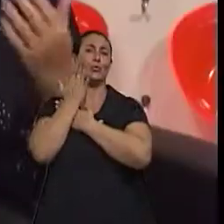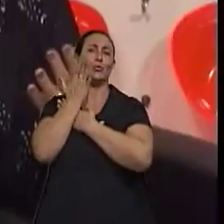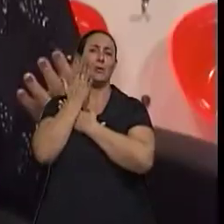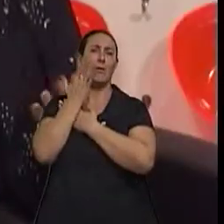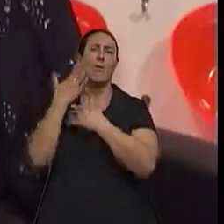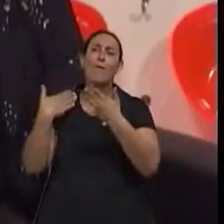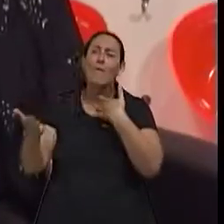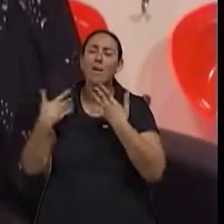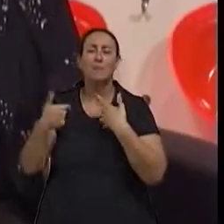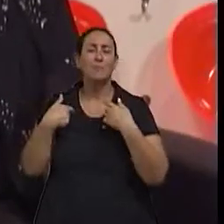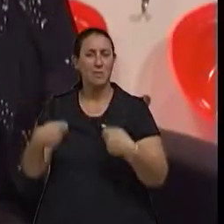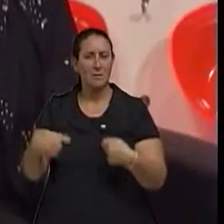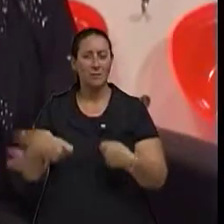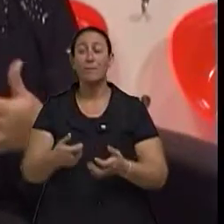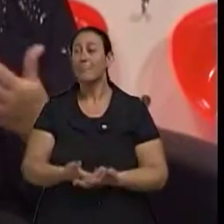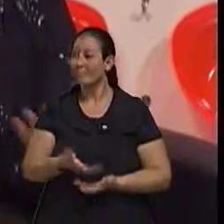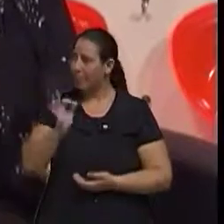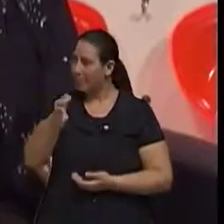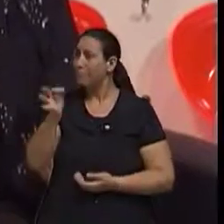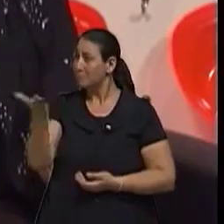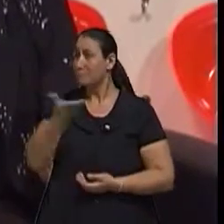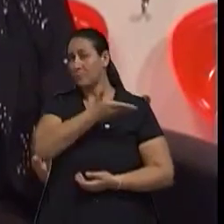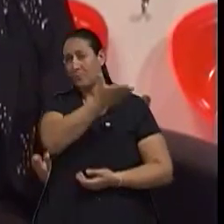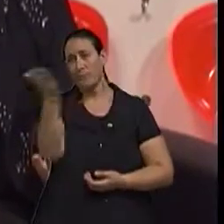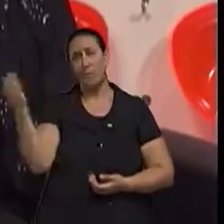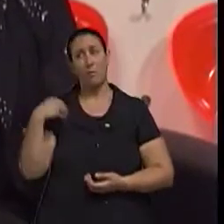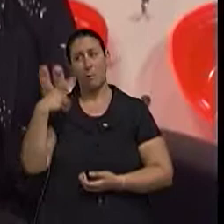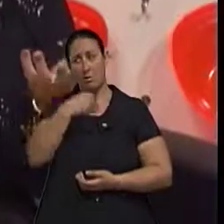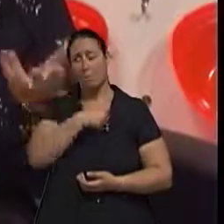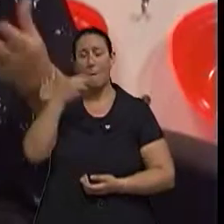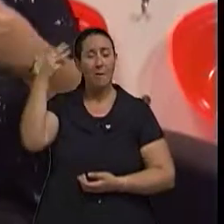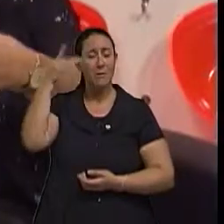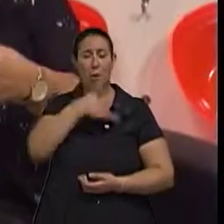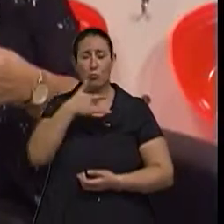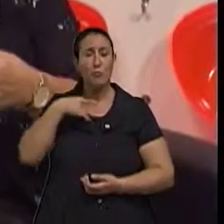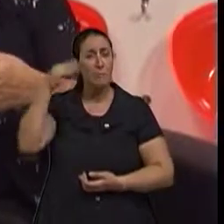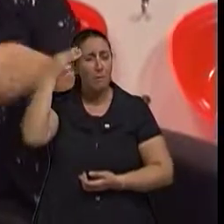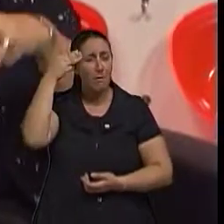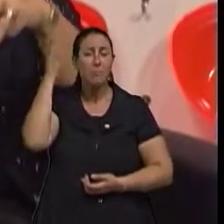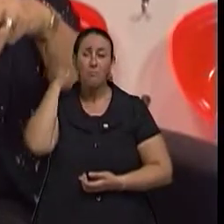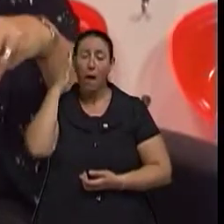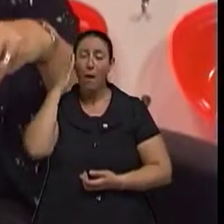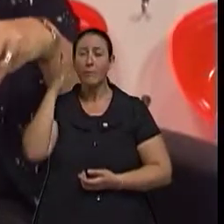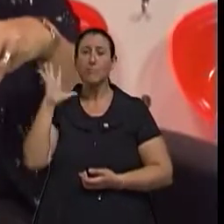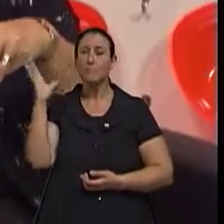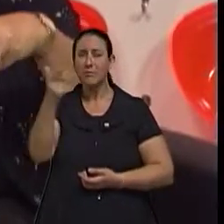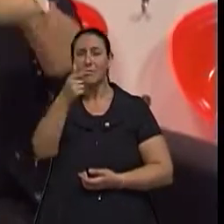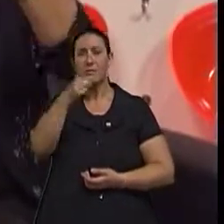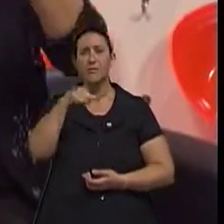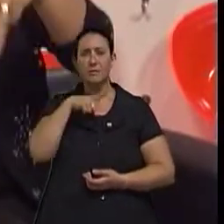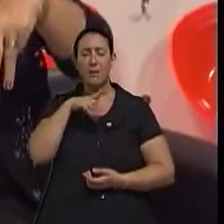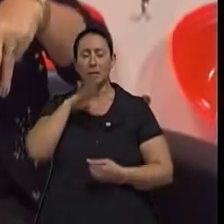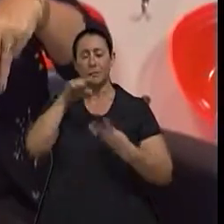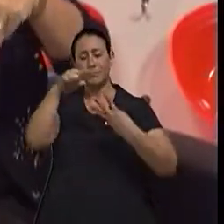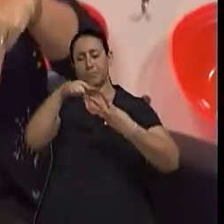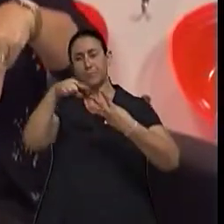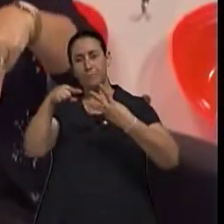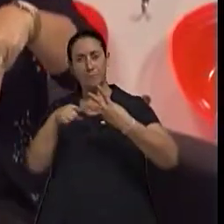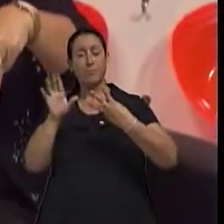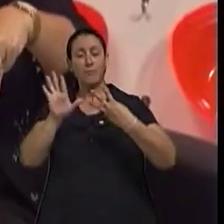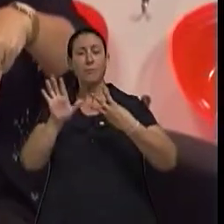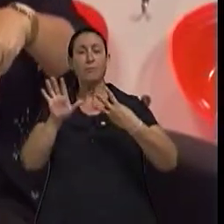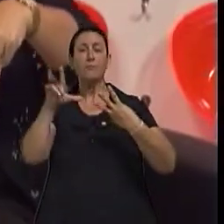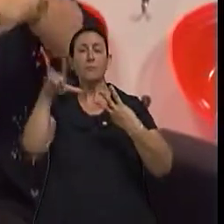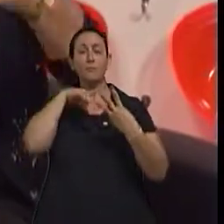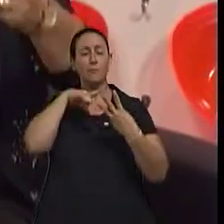Claro. E que os profissionais da área da saúde mental, eles estão aí para nos auxiliar, né? Porque a gente sabe, a gente está no Rio Grande do Sul, tem aquele tripé, né? Nós temos o banquinho do